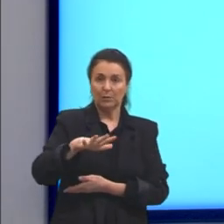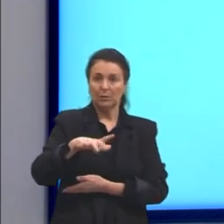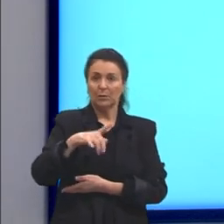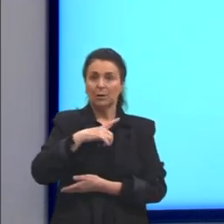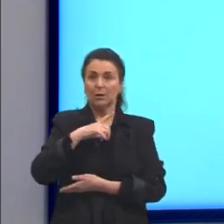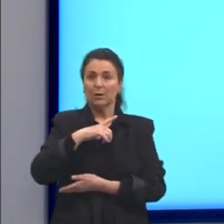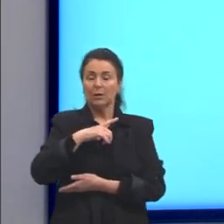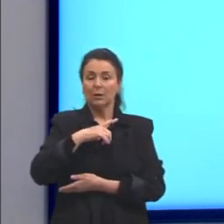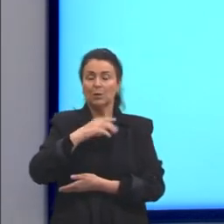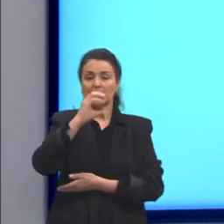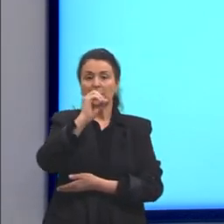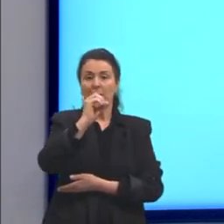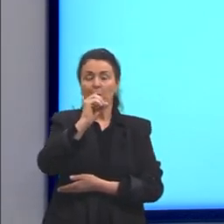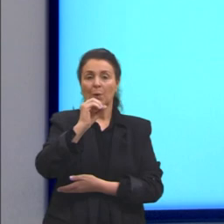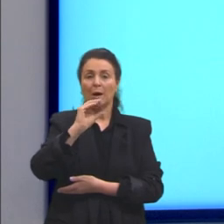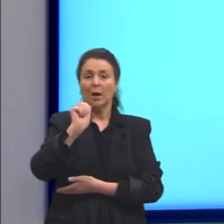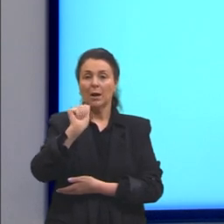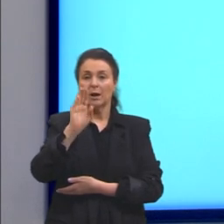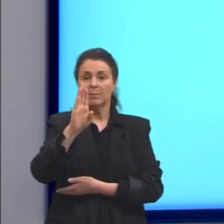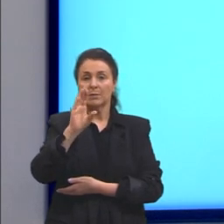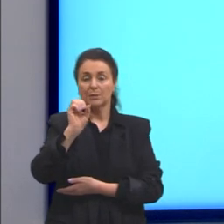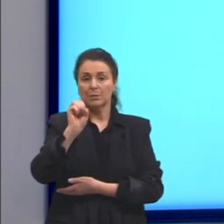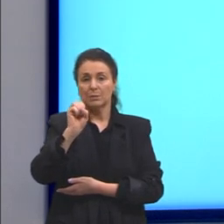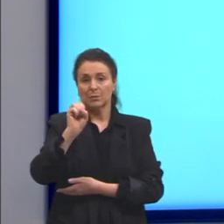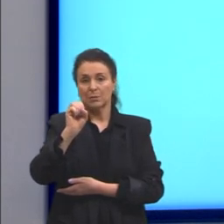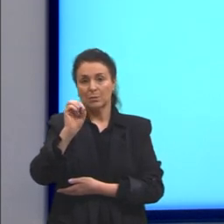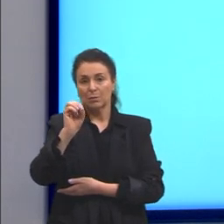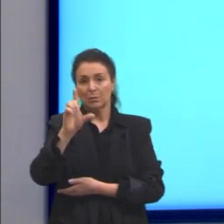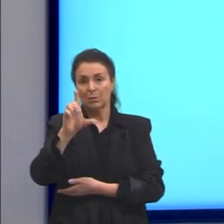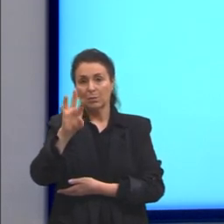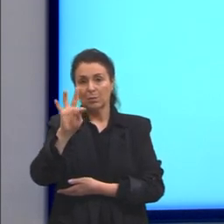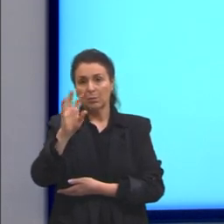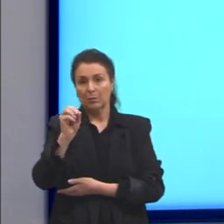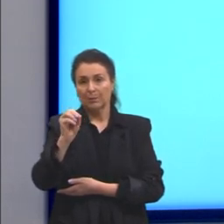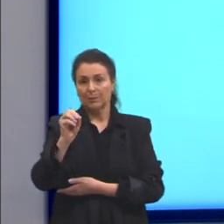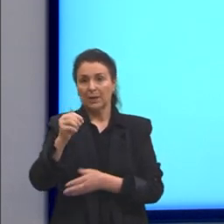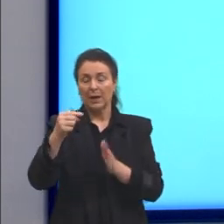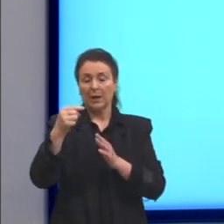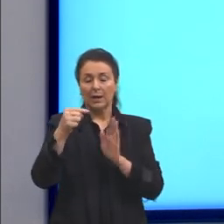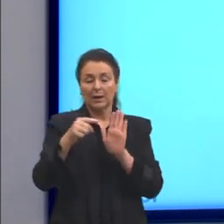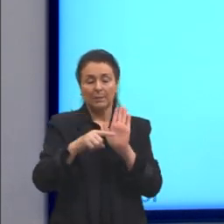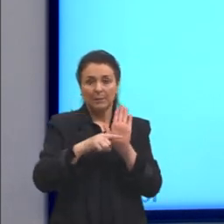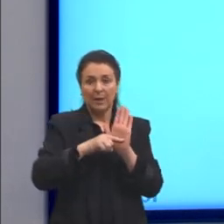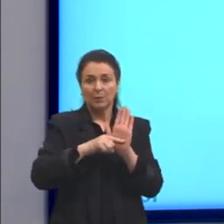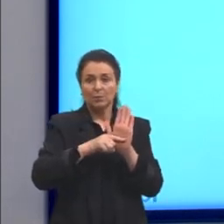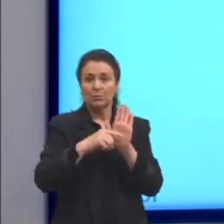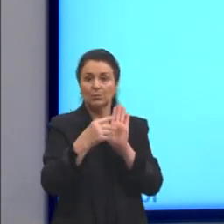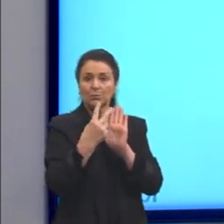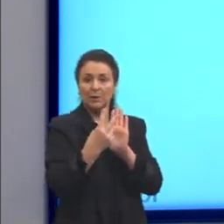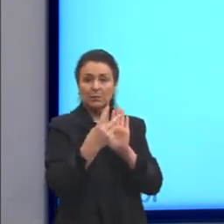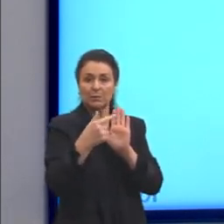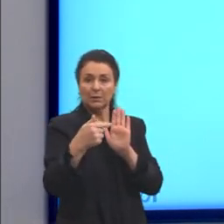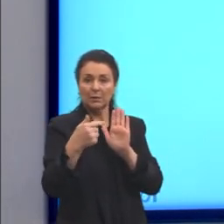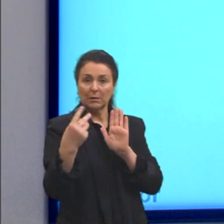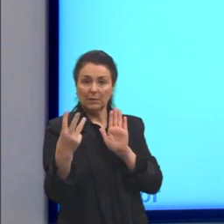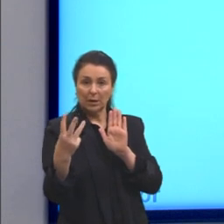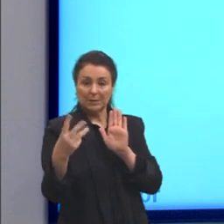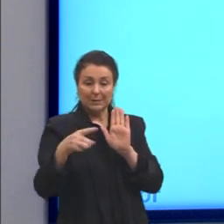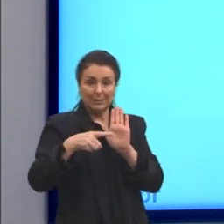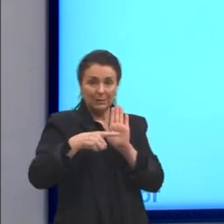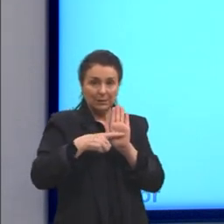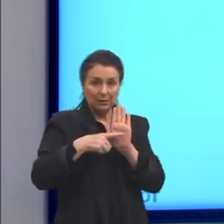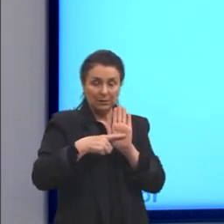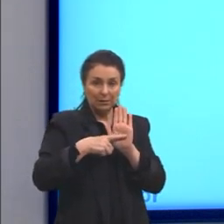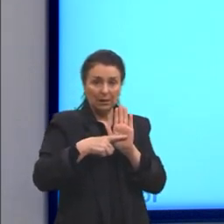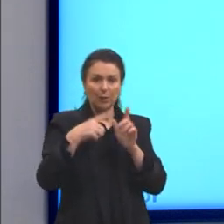absoluto é menos 273. A gente já vai entender melhor por que é esse valor aqui, negativo. O é o